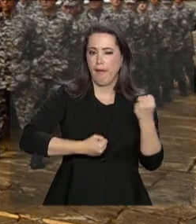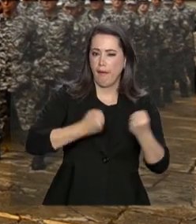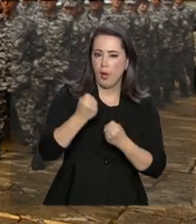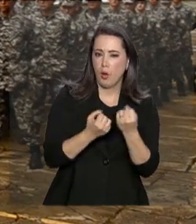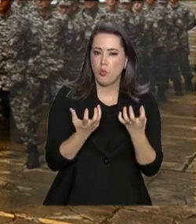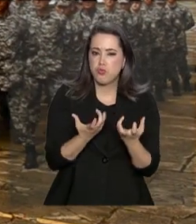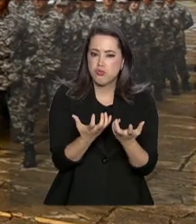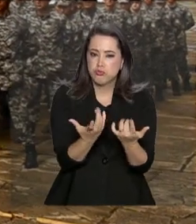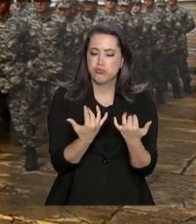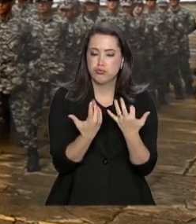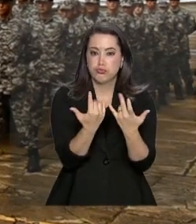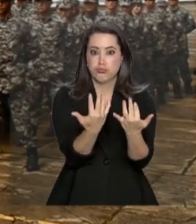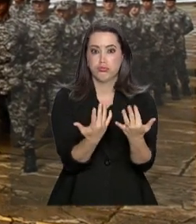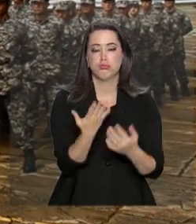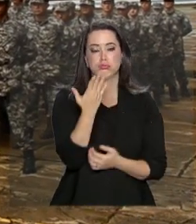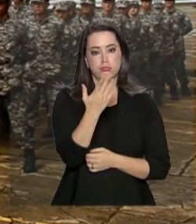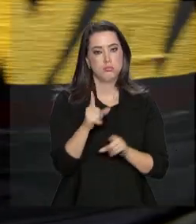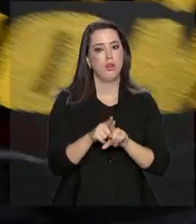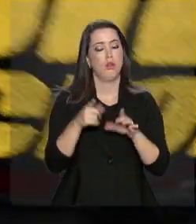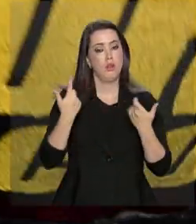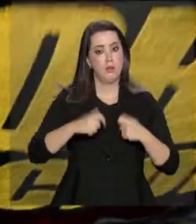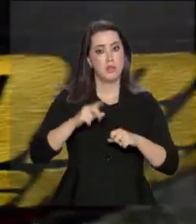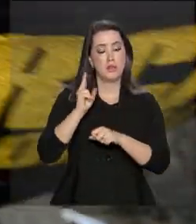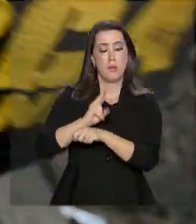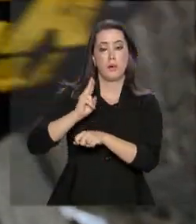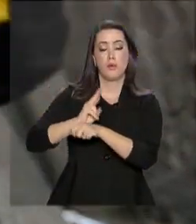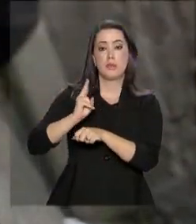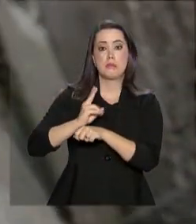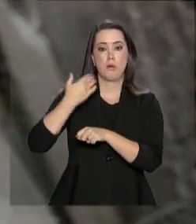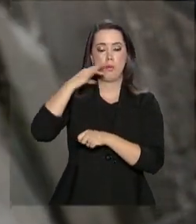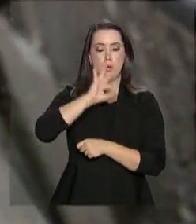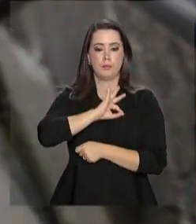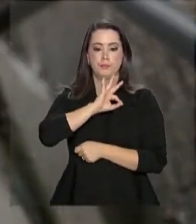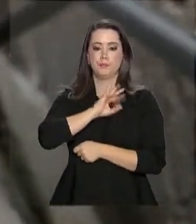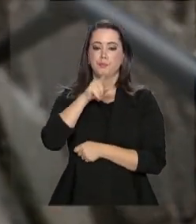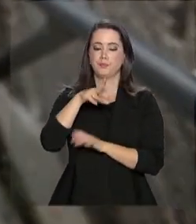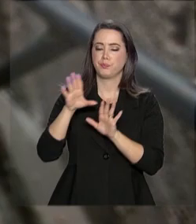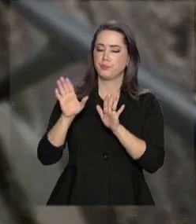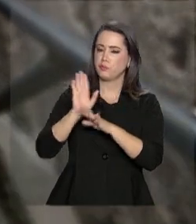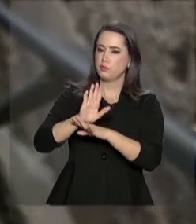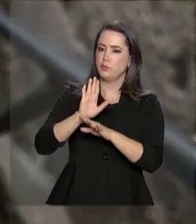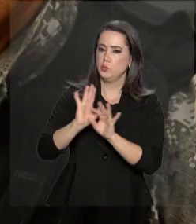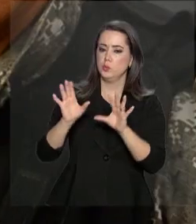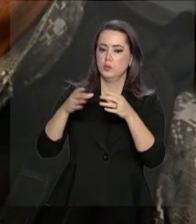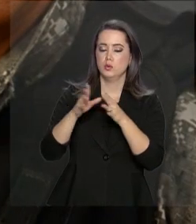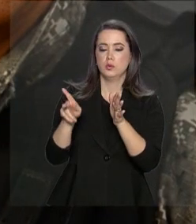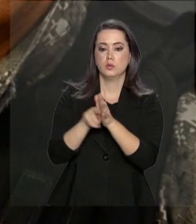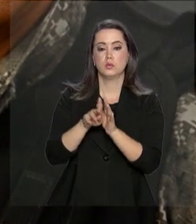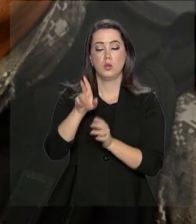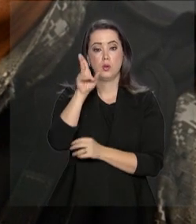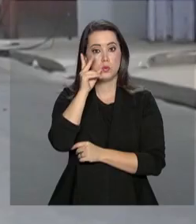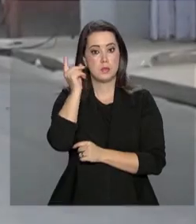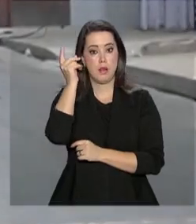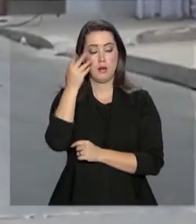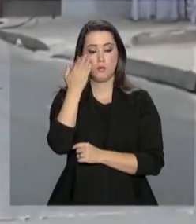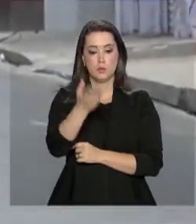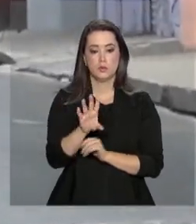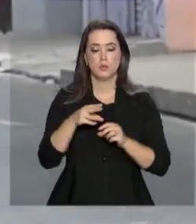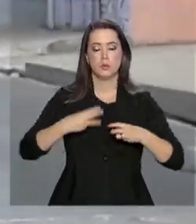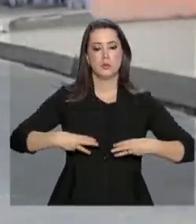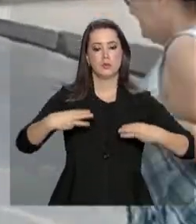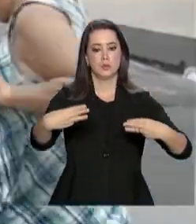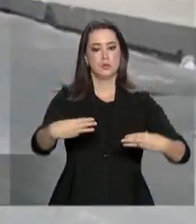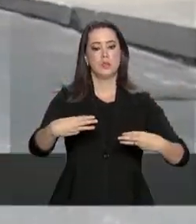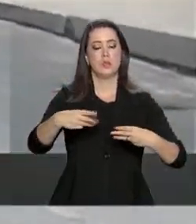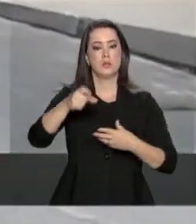A Força Nacional vai reforçar o policiamento e as ações das Forças de Segurança Pública do Estado do Ceará. O ministro